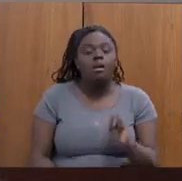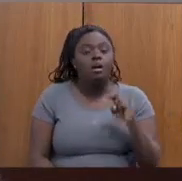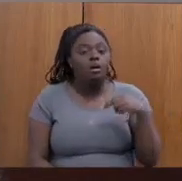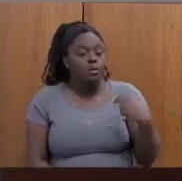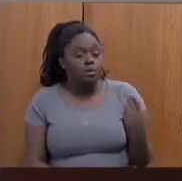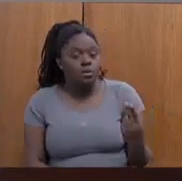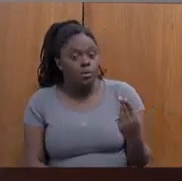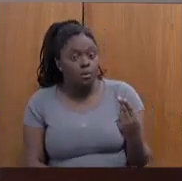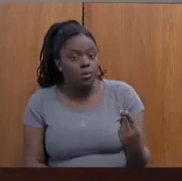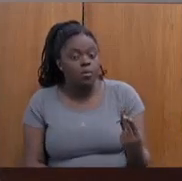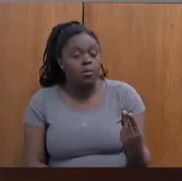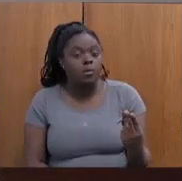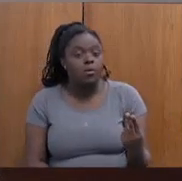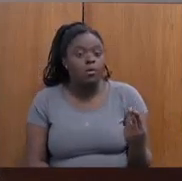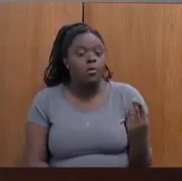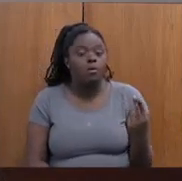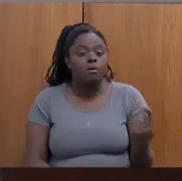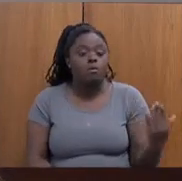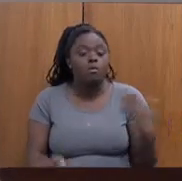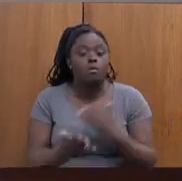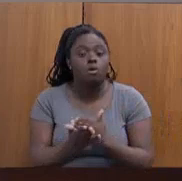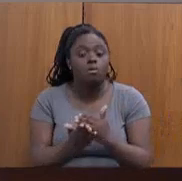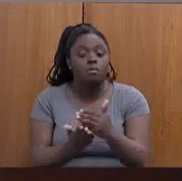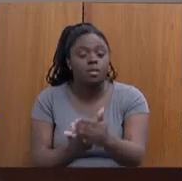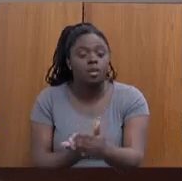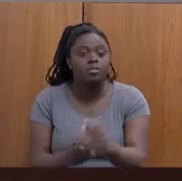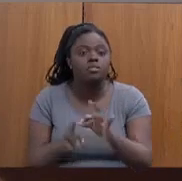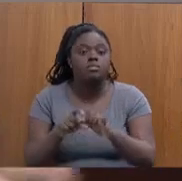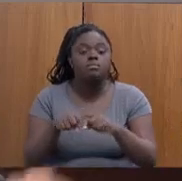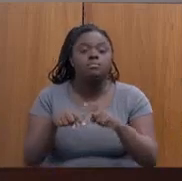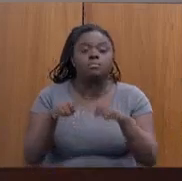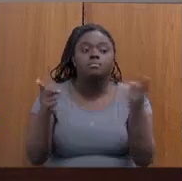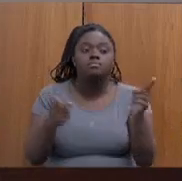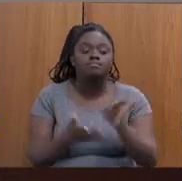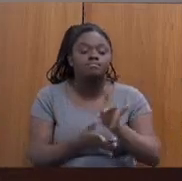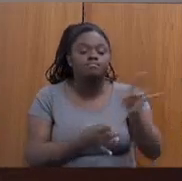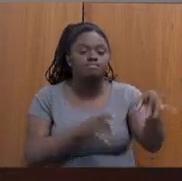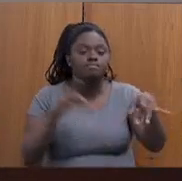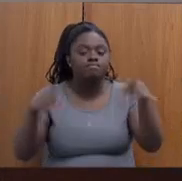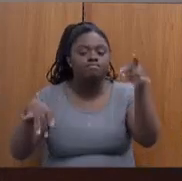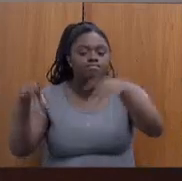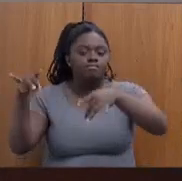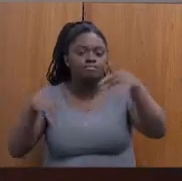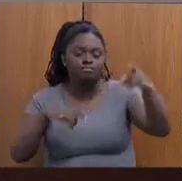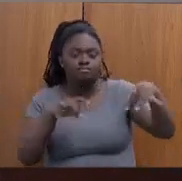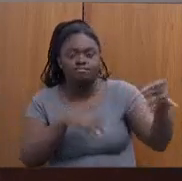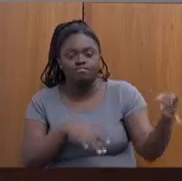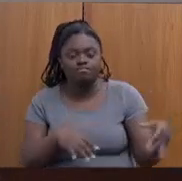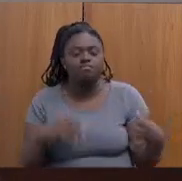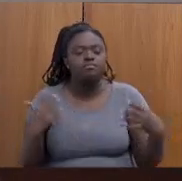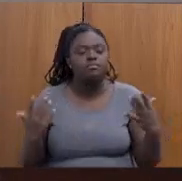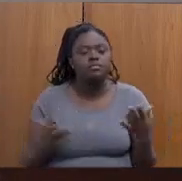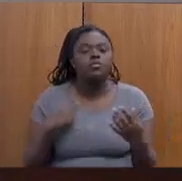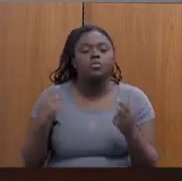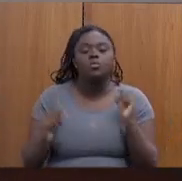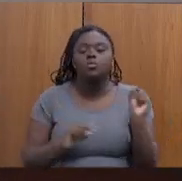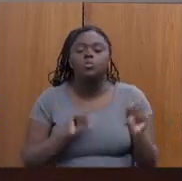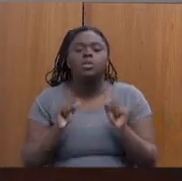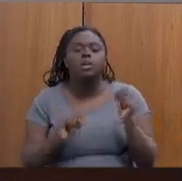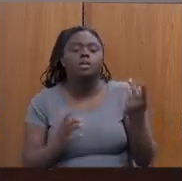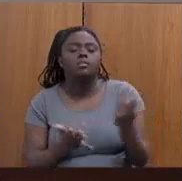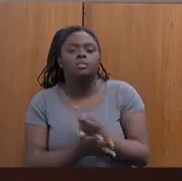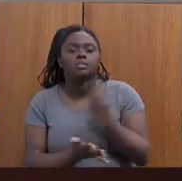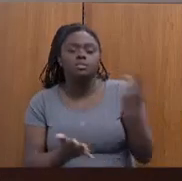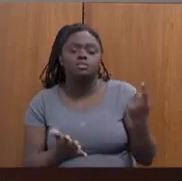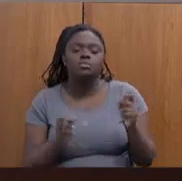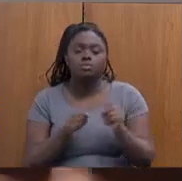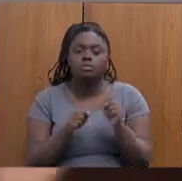ou a evasão é muito grande. Então, nós começamos a entender o que está isso acontecendo e estamos fazendo